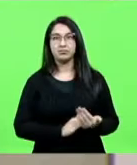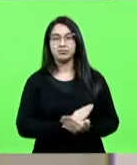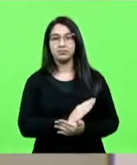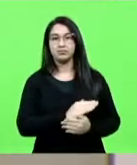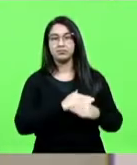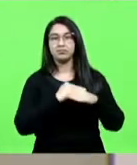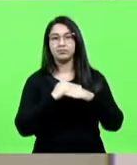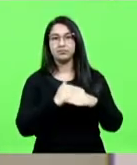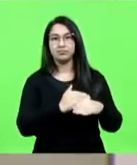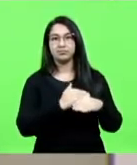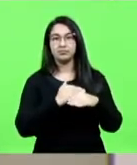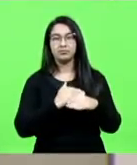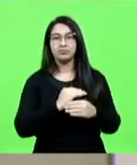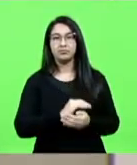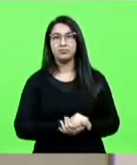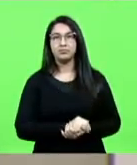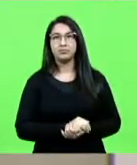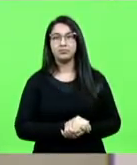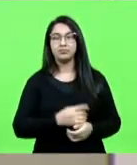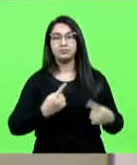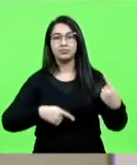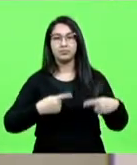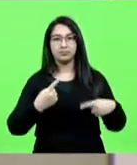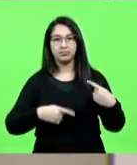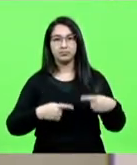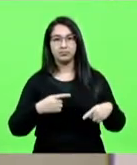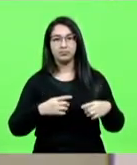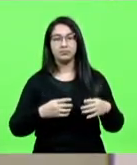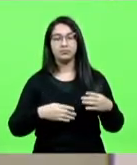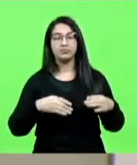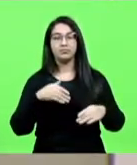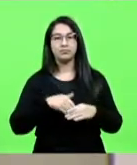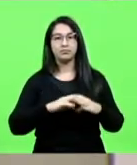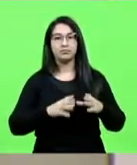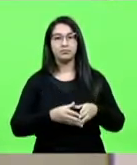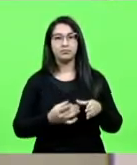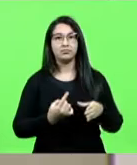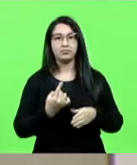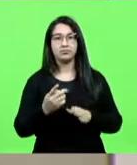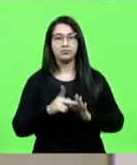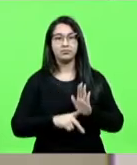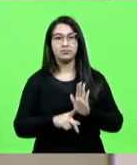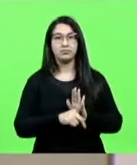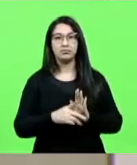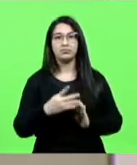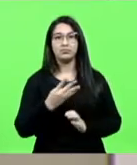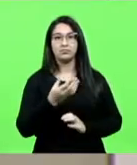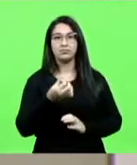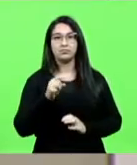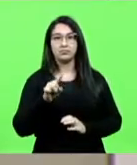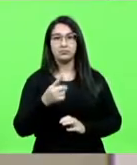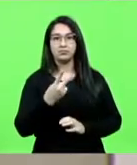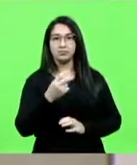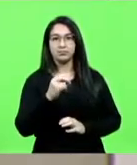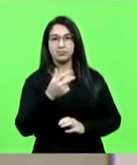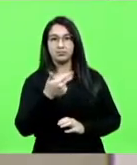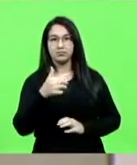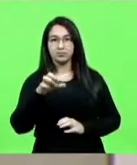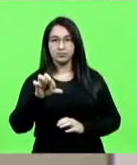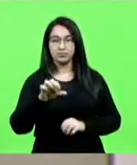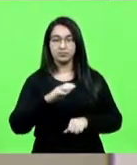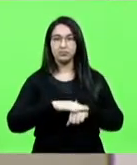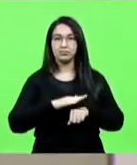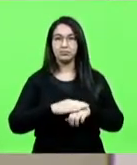Aprovado por unanimidade. Discussão e votação em turno único do projeto de lei 421.7 de 2019. Autor, deputado Sargento Lima.